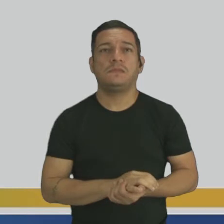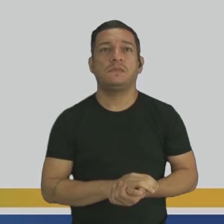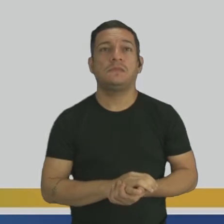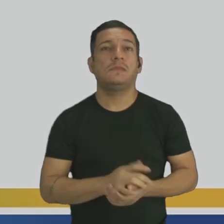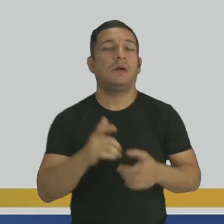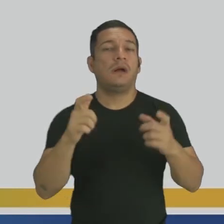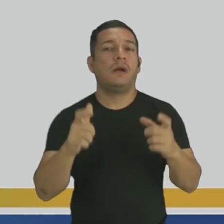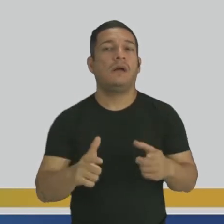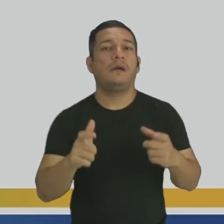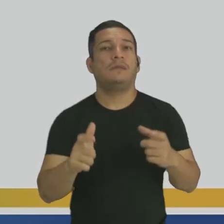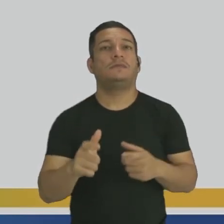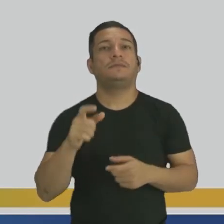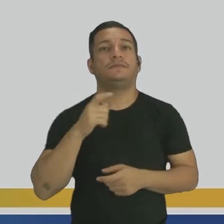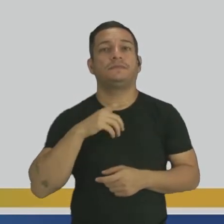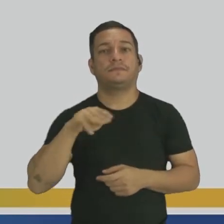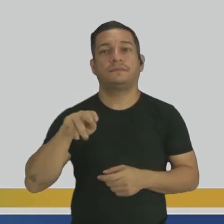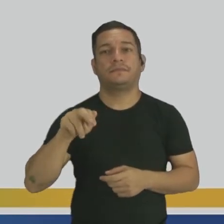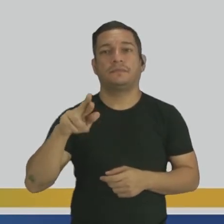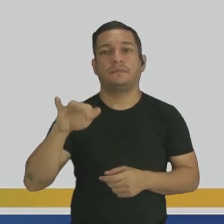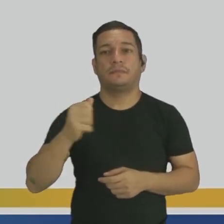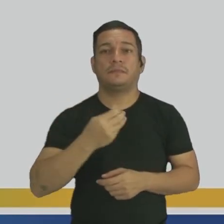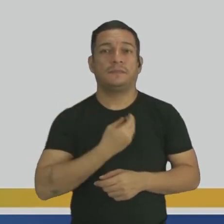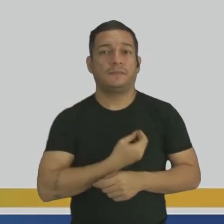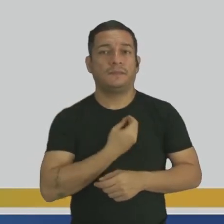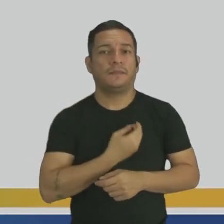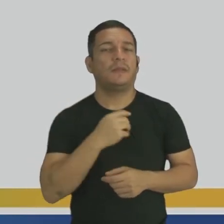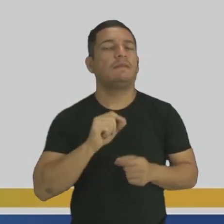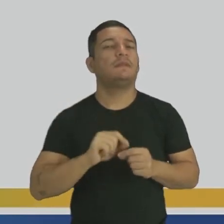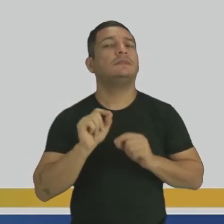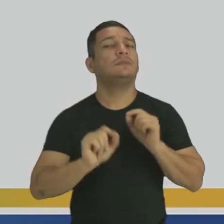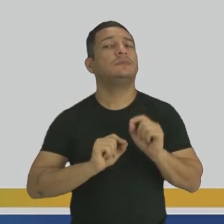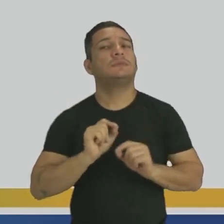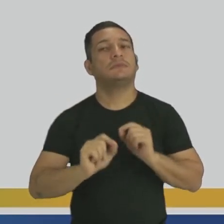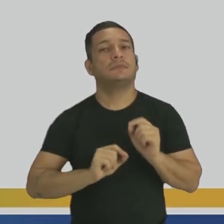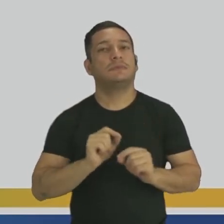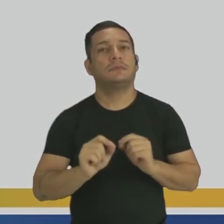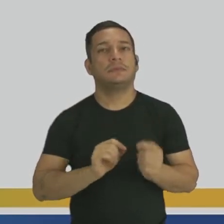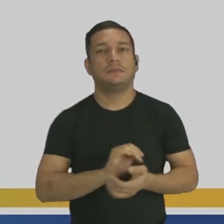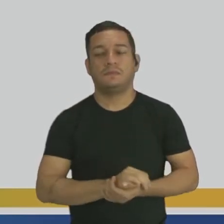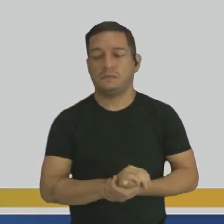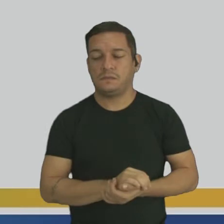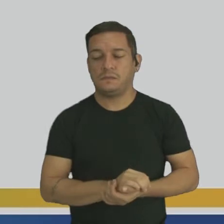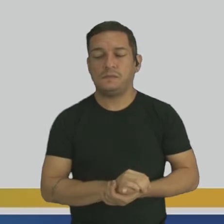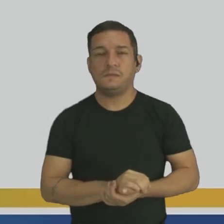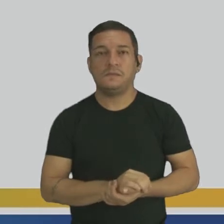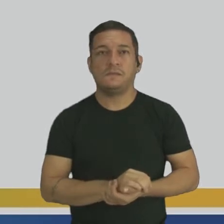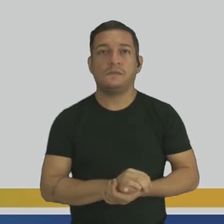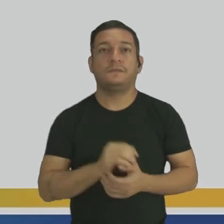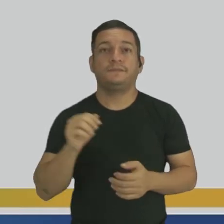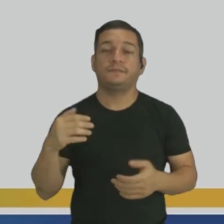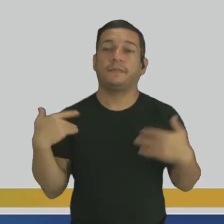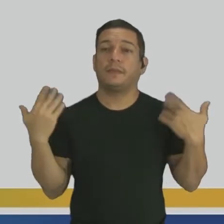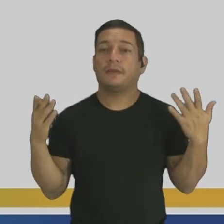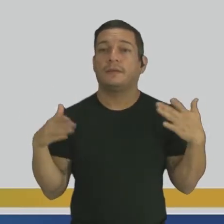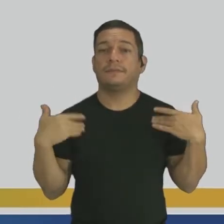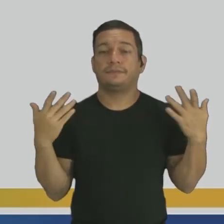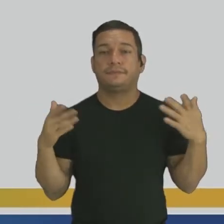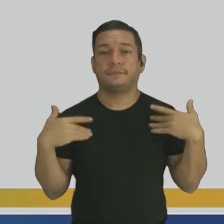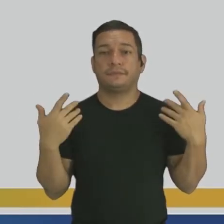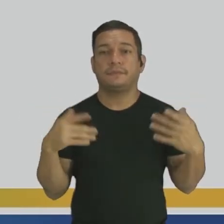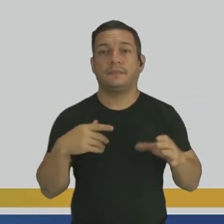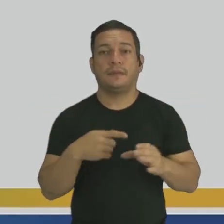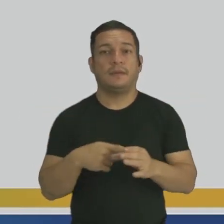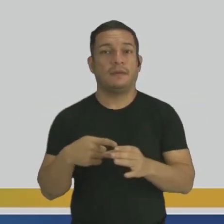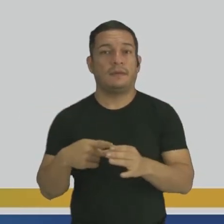está? E o que ela está fazendo? Onde ela está? Ó, ela está passeando na cidade.